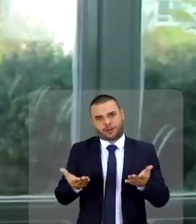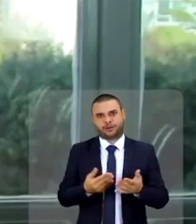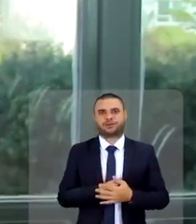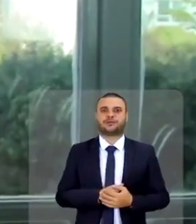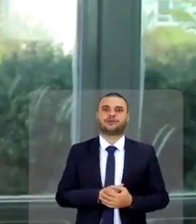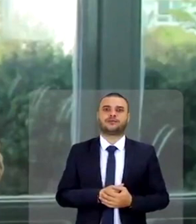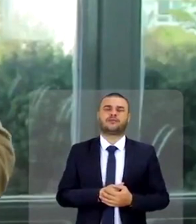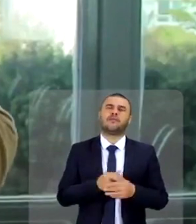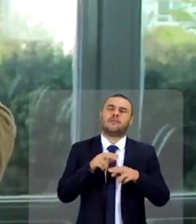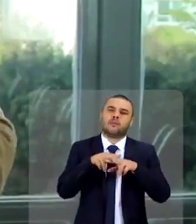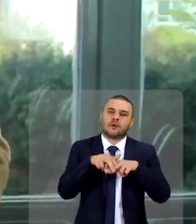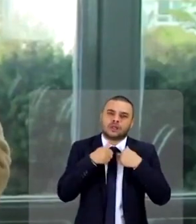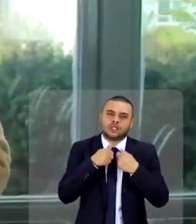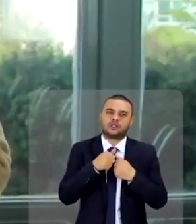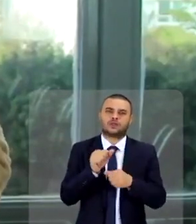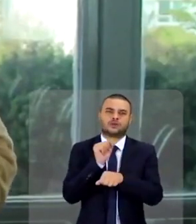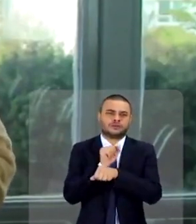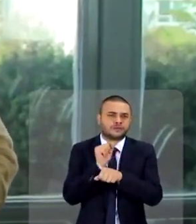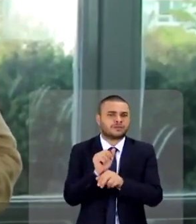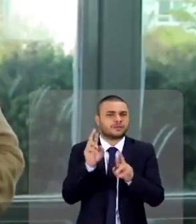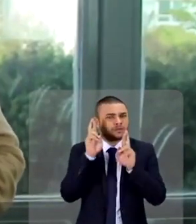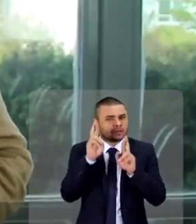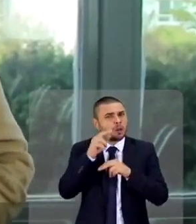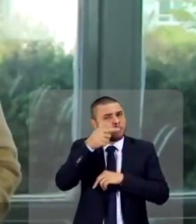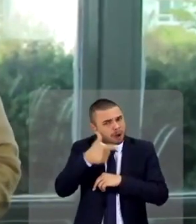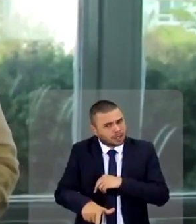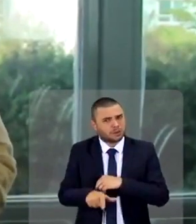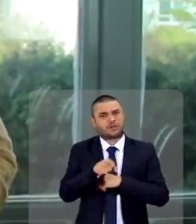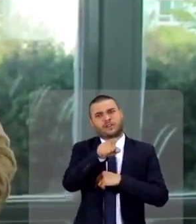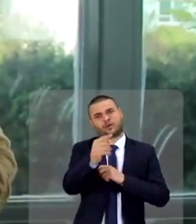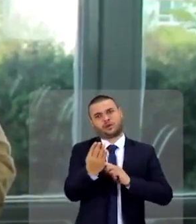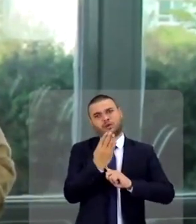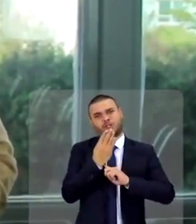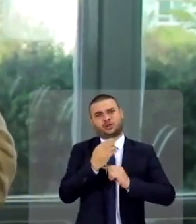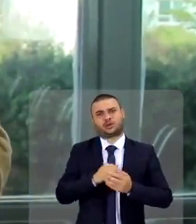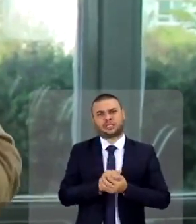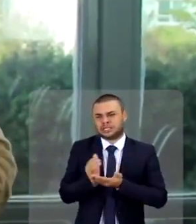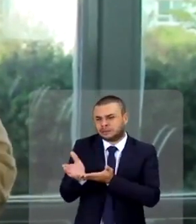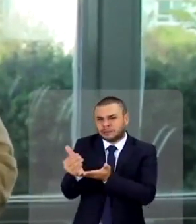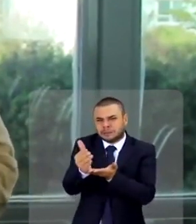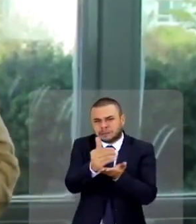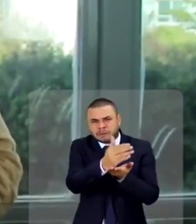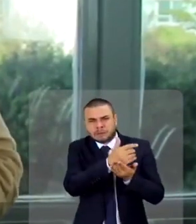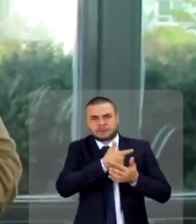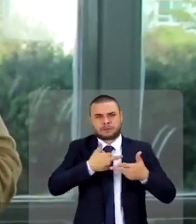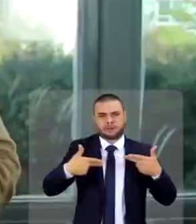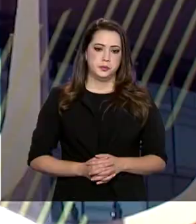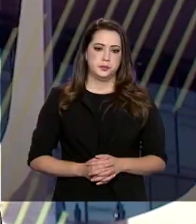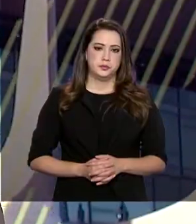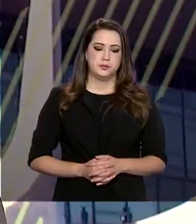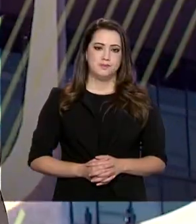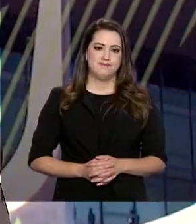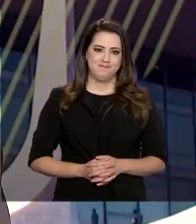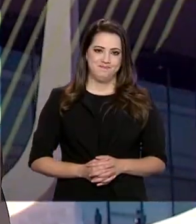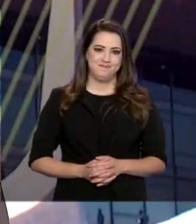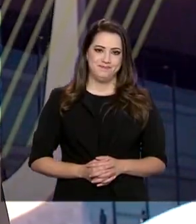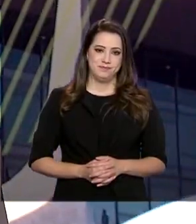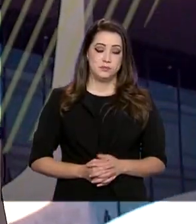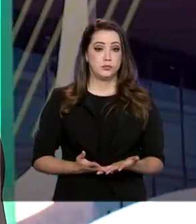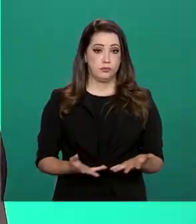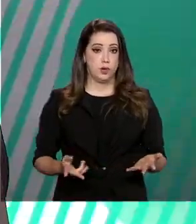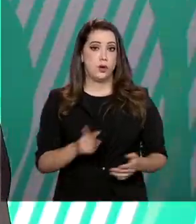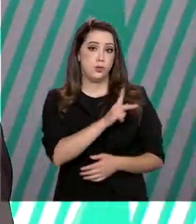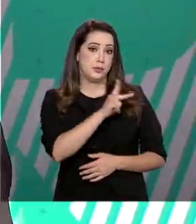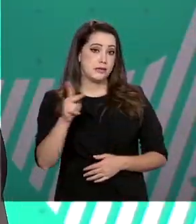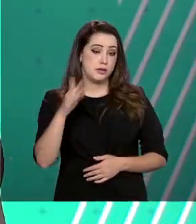isso, contamos mais uma vez com a sua ajuda para coletar tudo isso. O